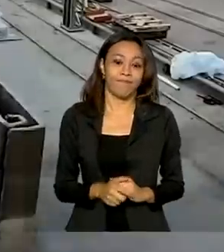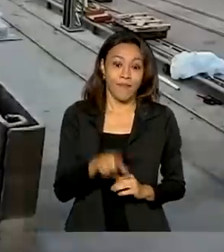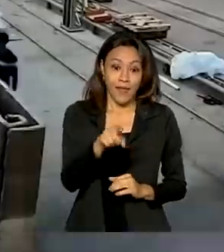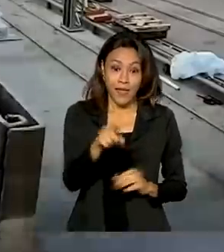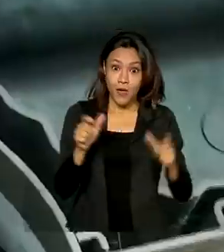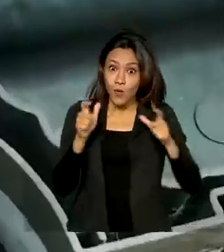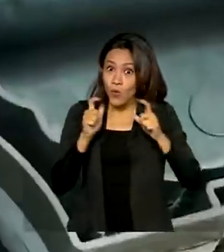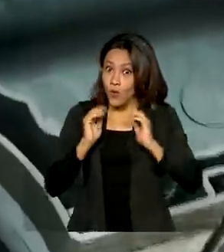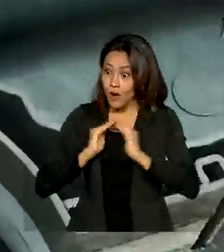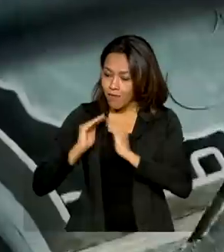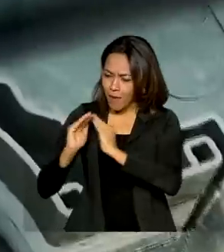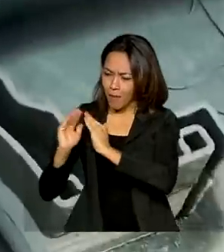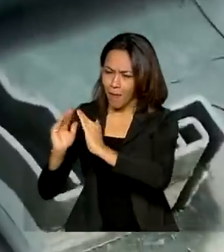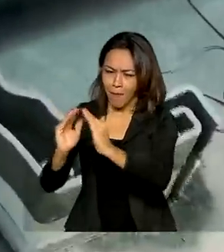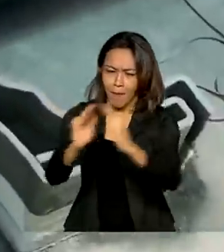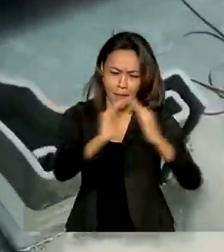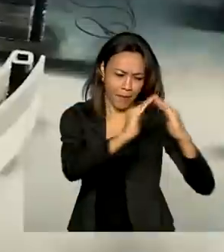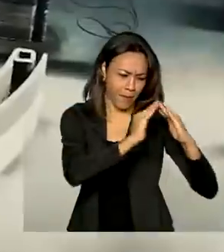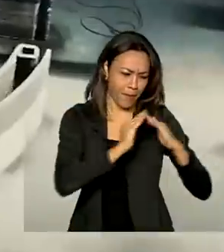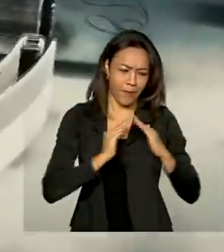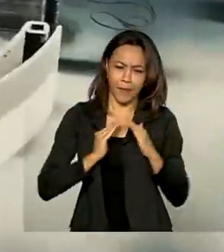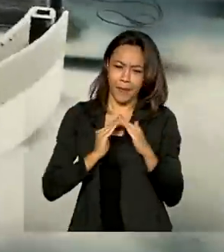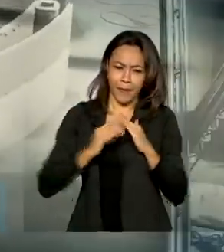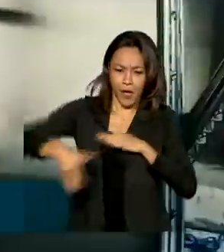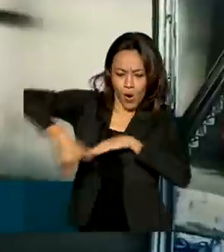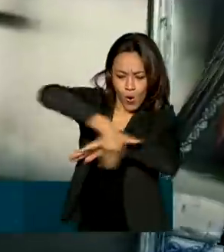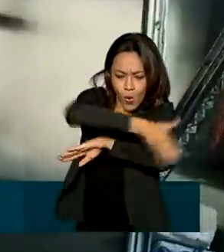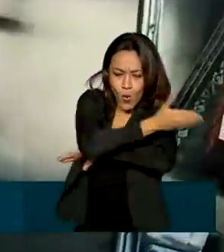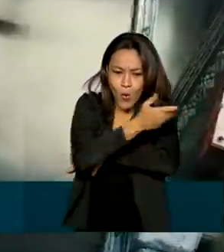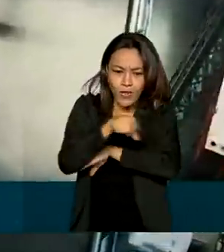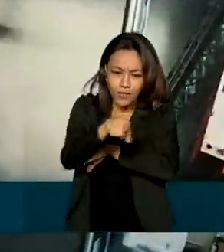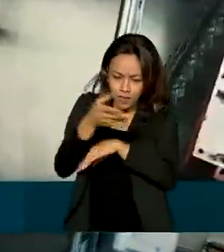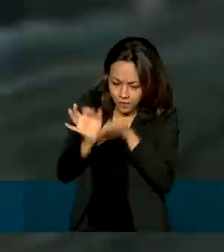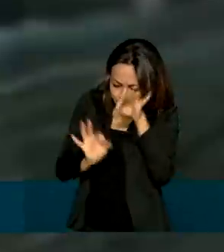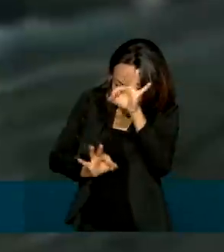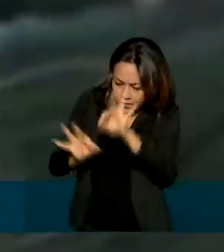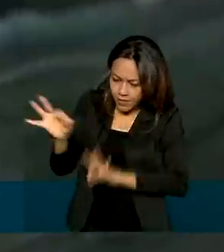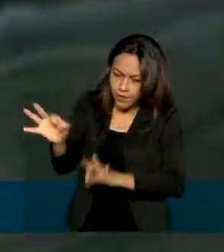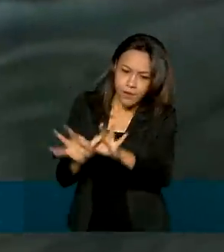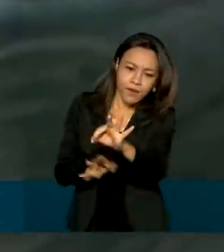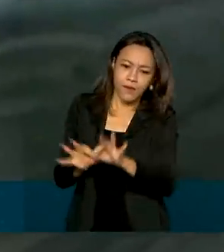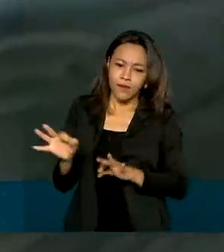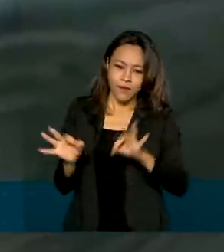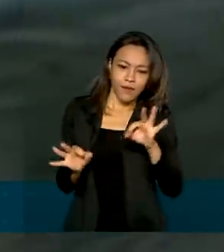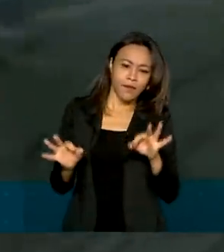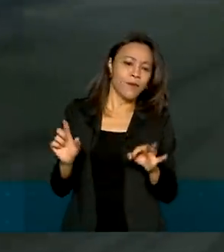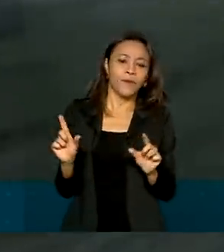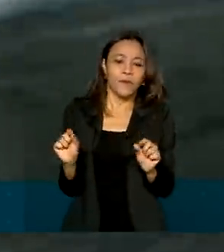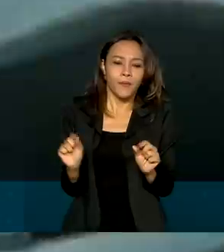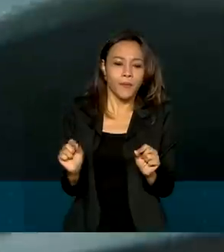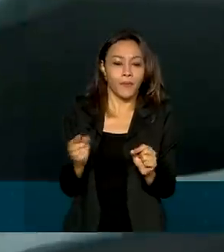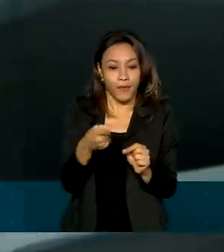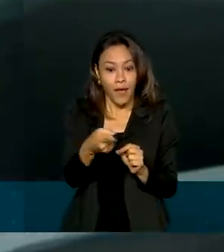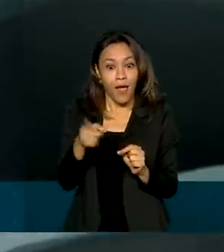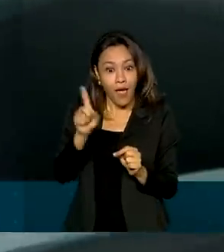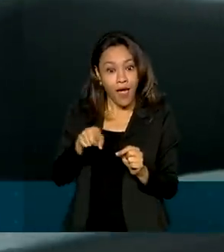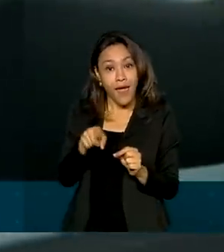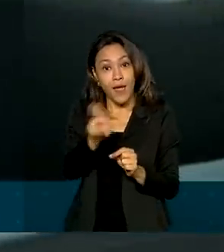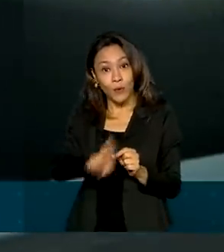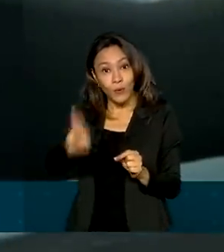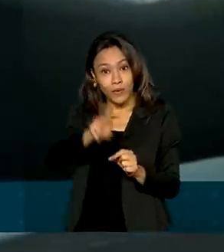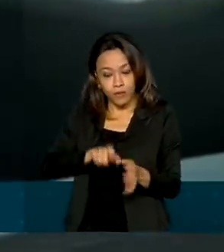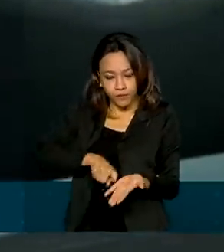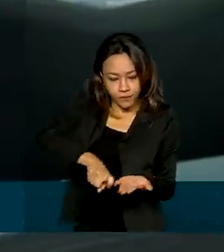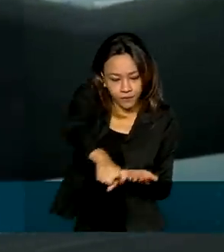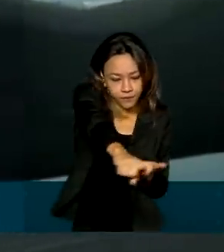vila inteirinha com moradias e ruas, projetada e construída a partir de uma impressora 3D.